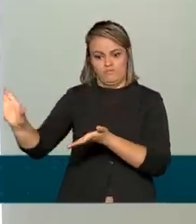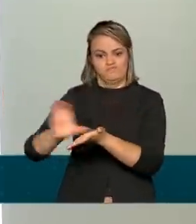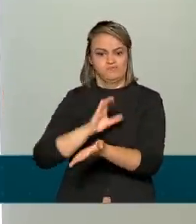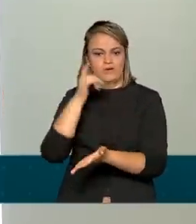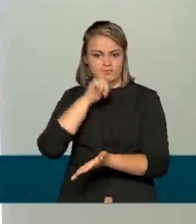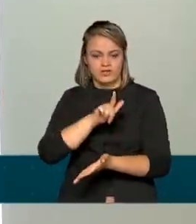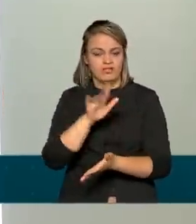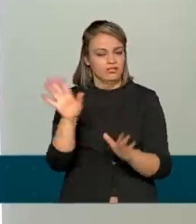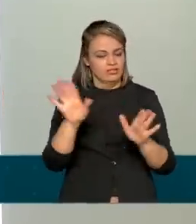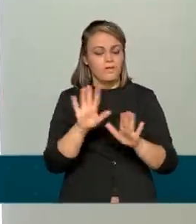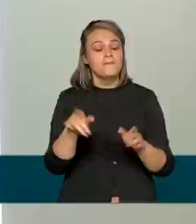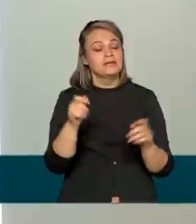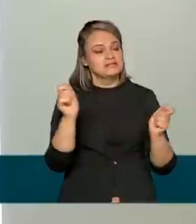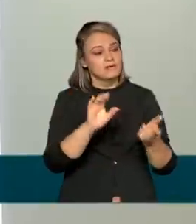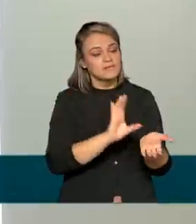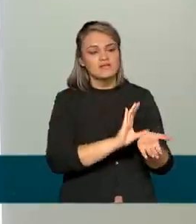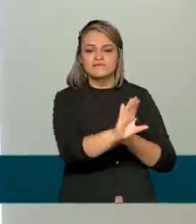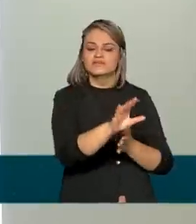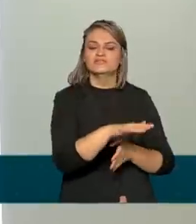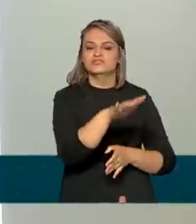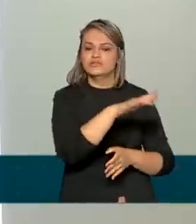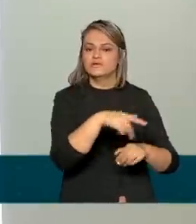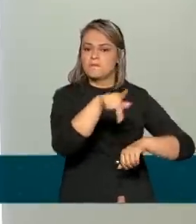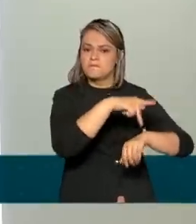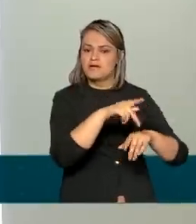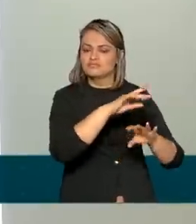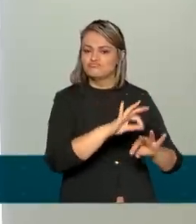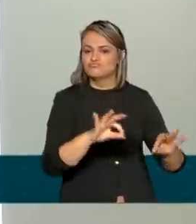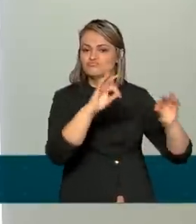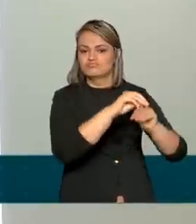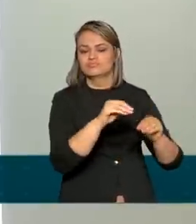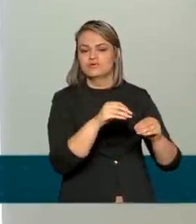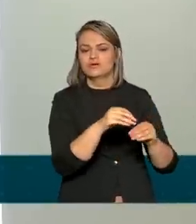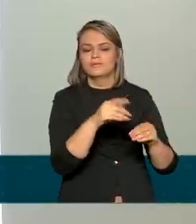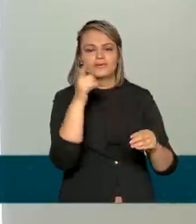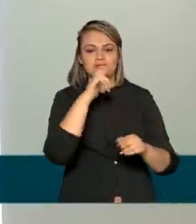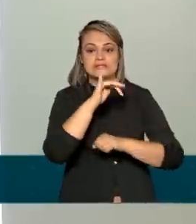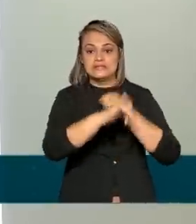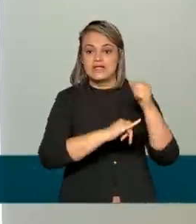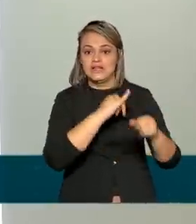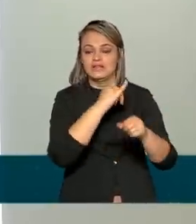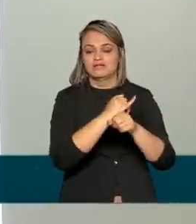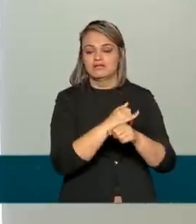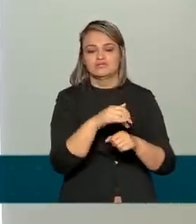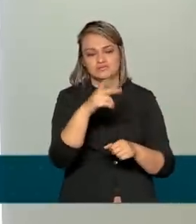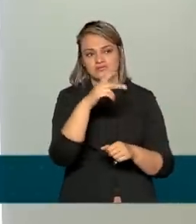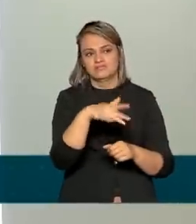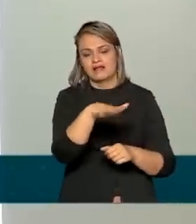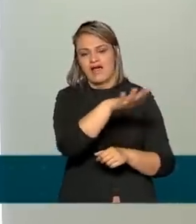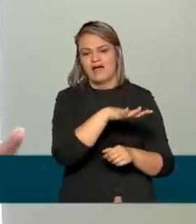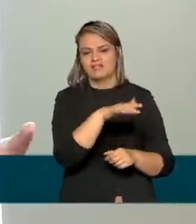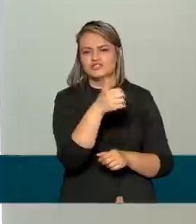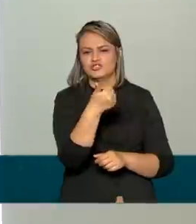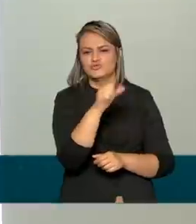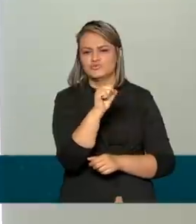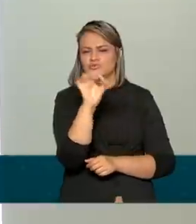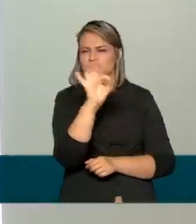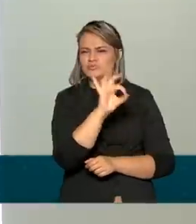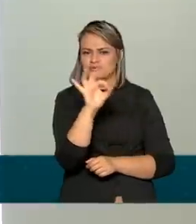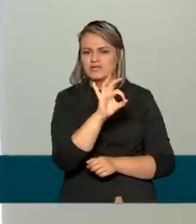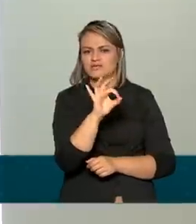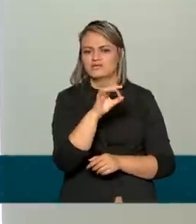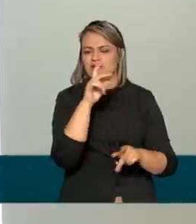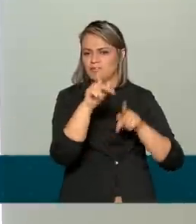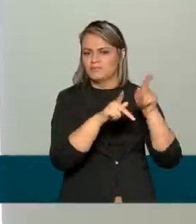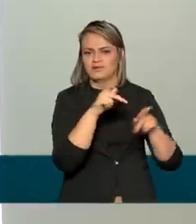ele vai gerar investimentos em todo o país, trazendo a banda larga para aqueles 18%, quase um quinto da